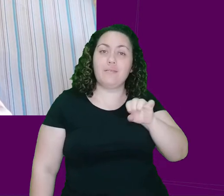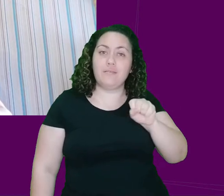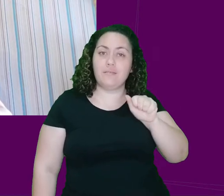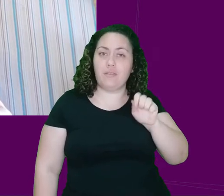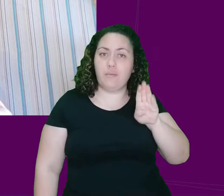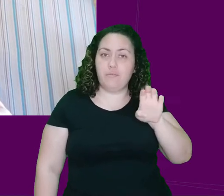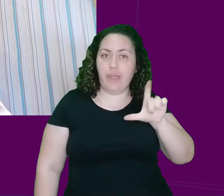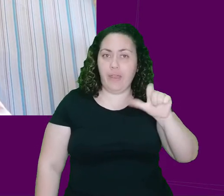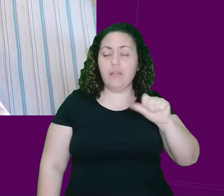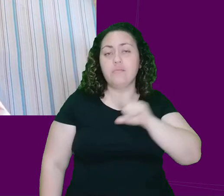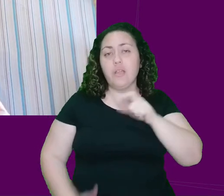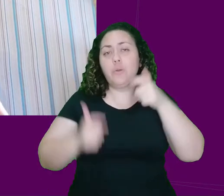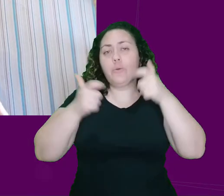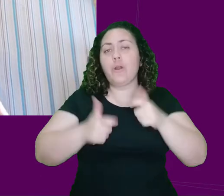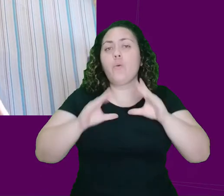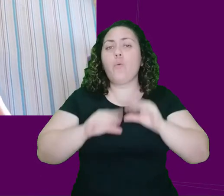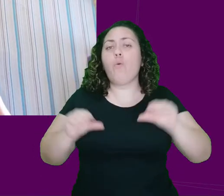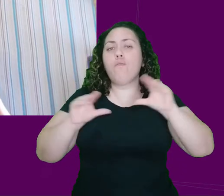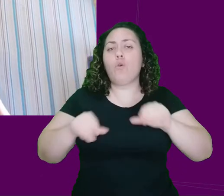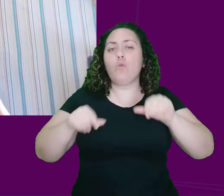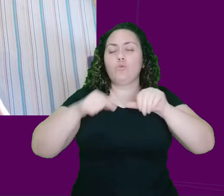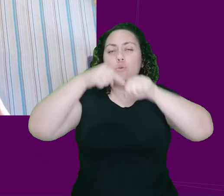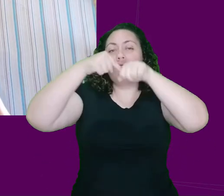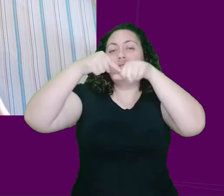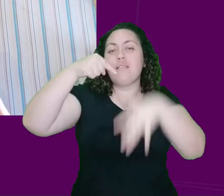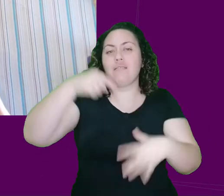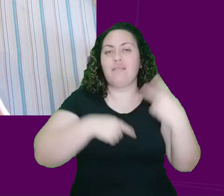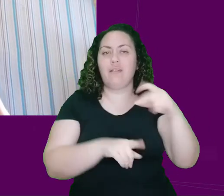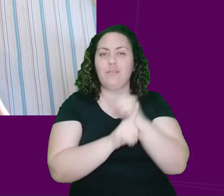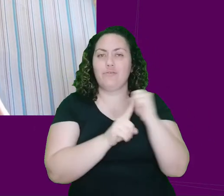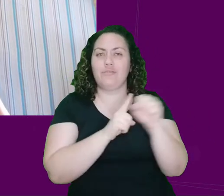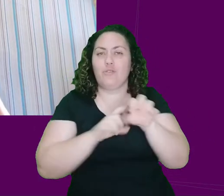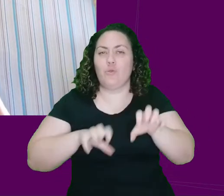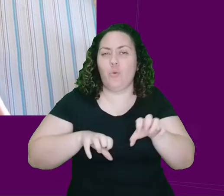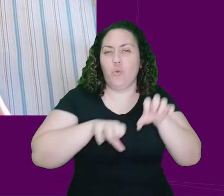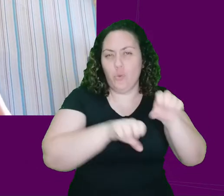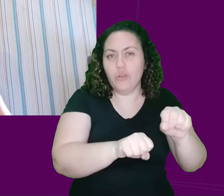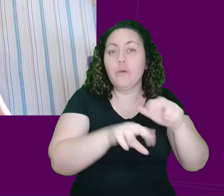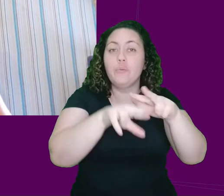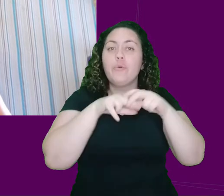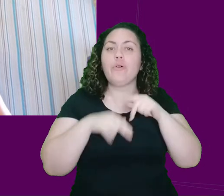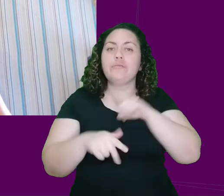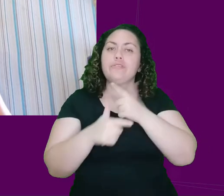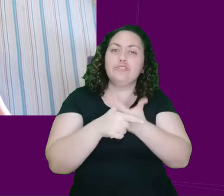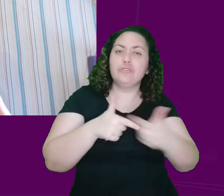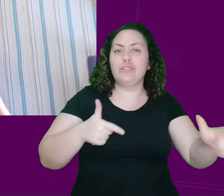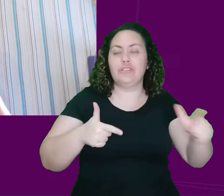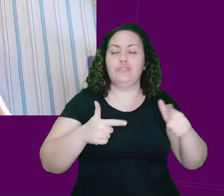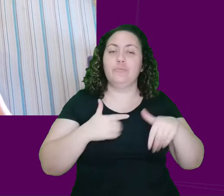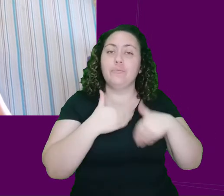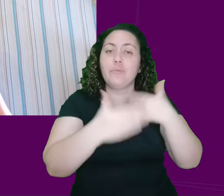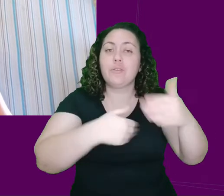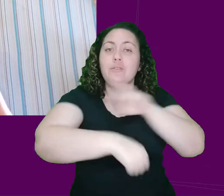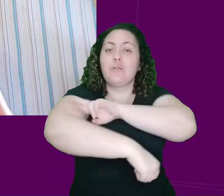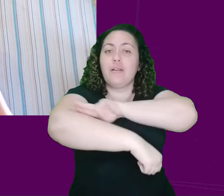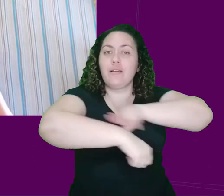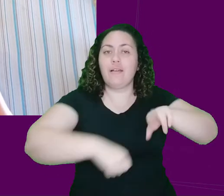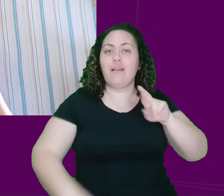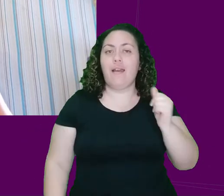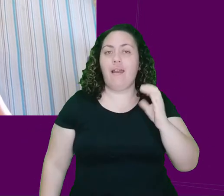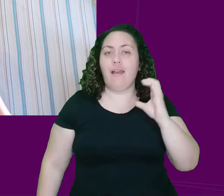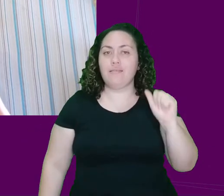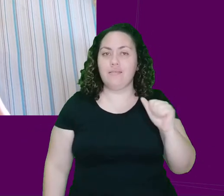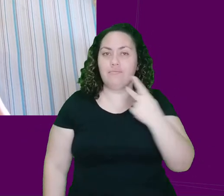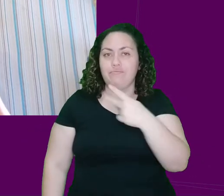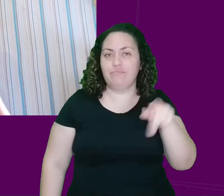confortável na hierarquia dessa sociedade colonial, que era bastante dividida em função do processo de racialização que as pessoas sofriam.